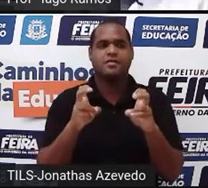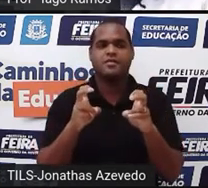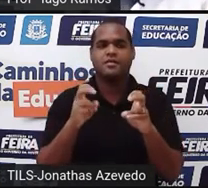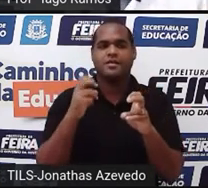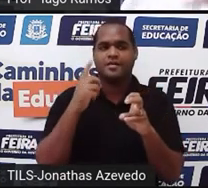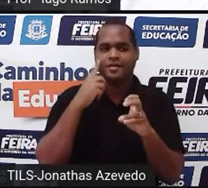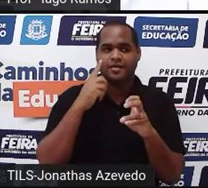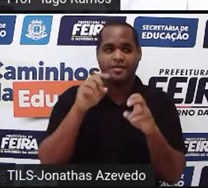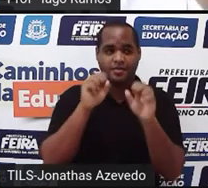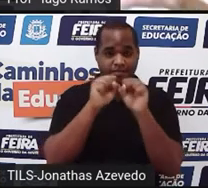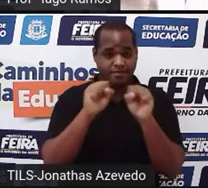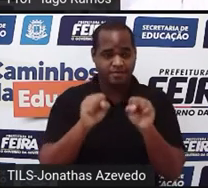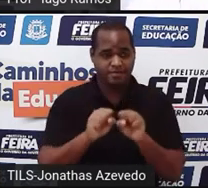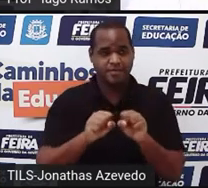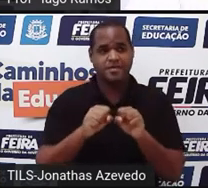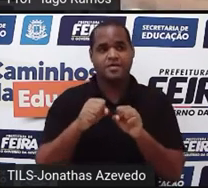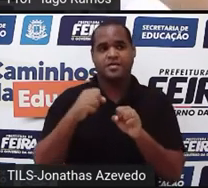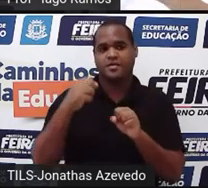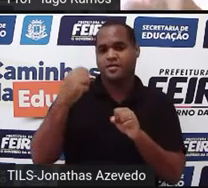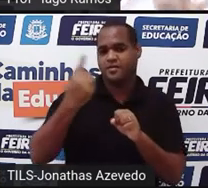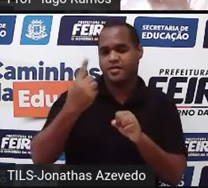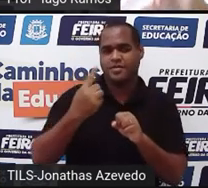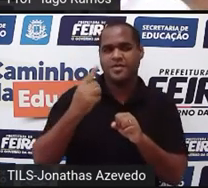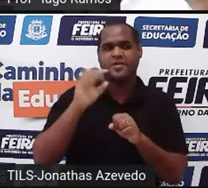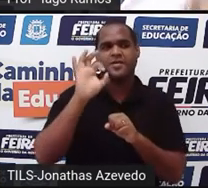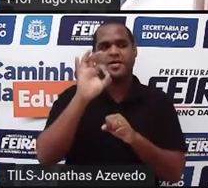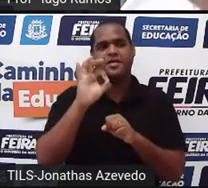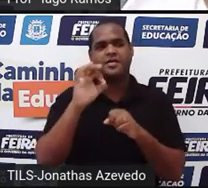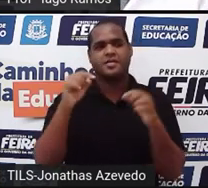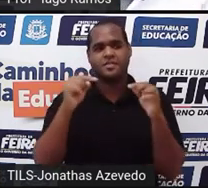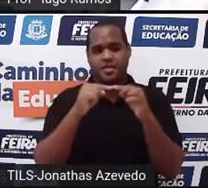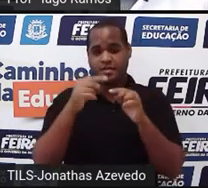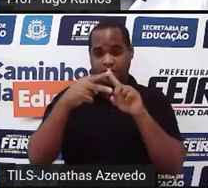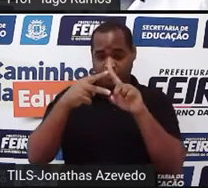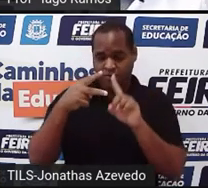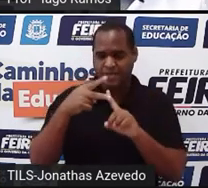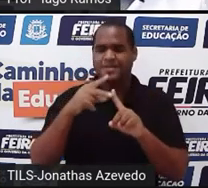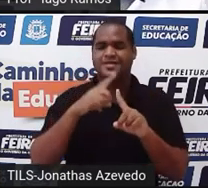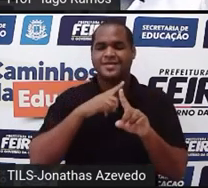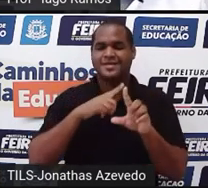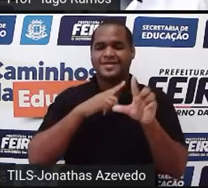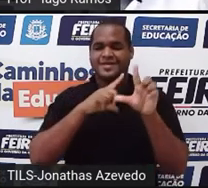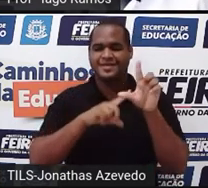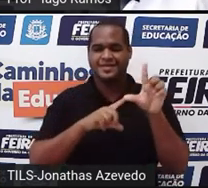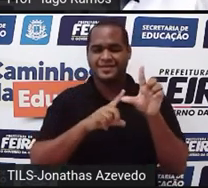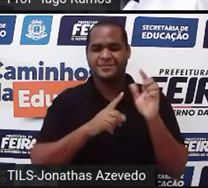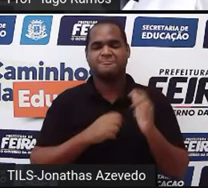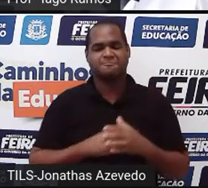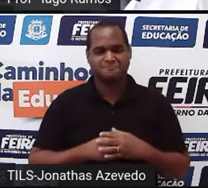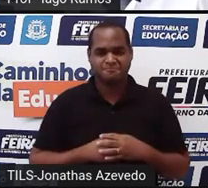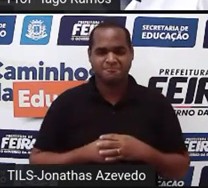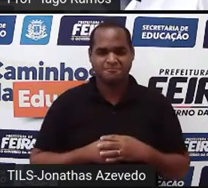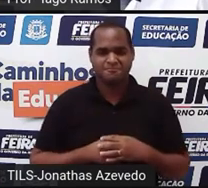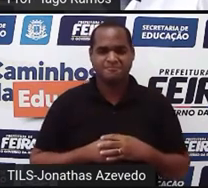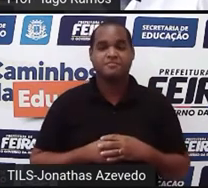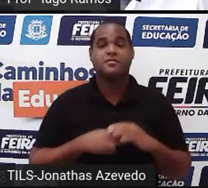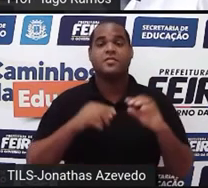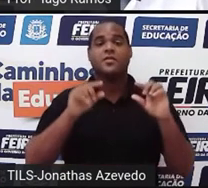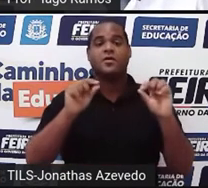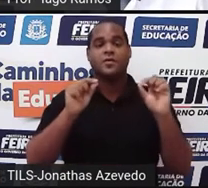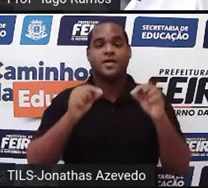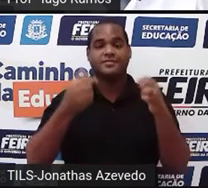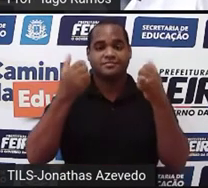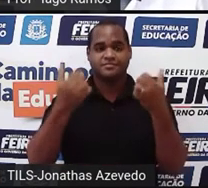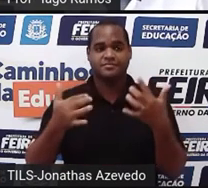sistema de equação do primeiro grau com duas incógnitas. Tá bom? E o que é que a gente tem